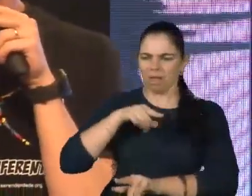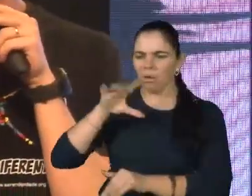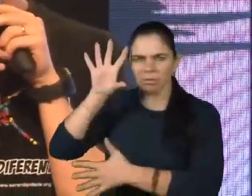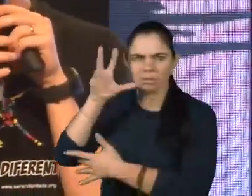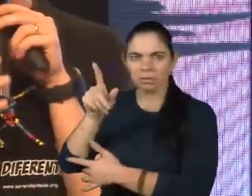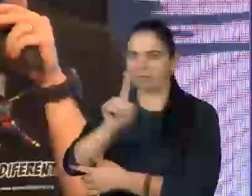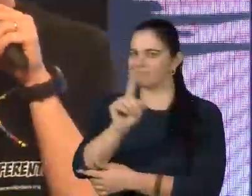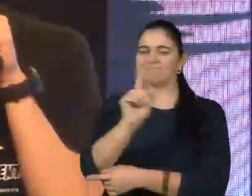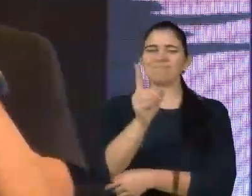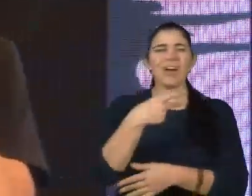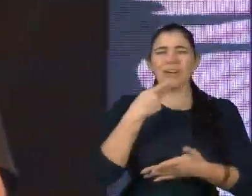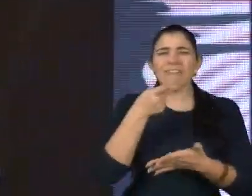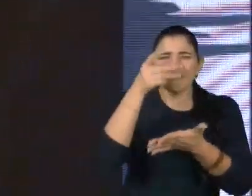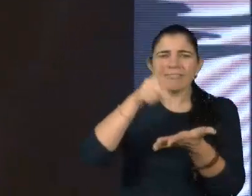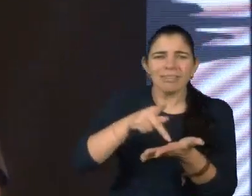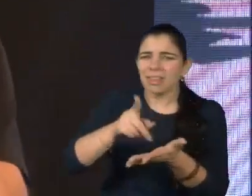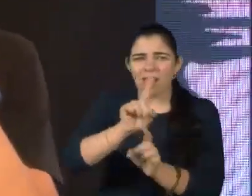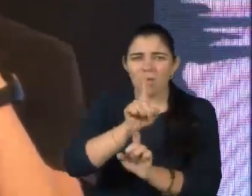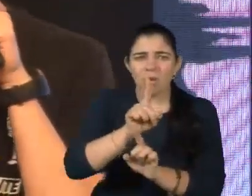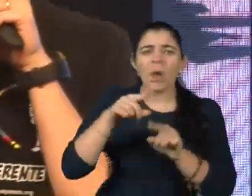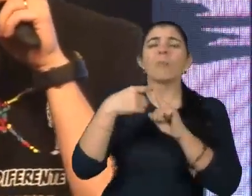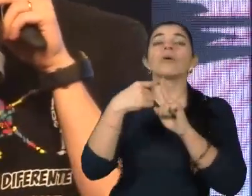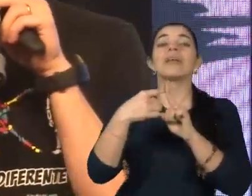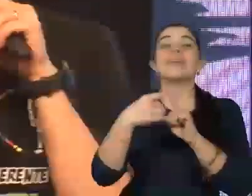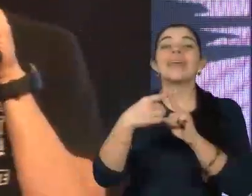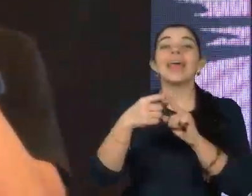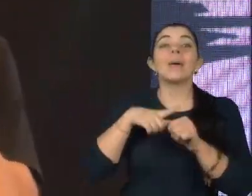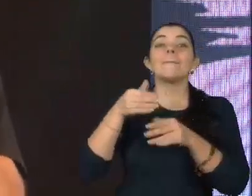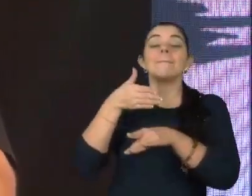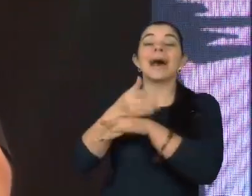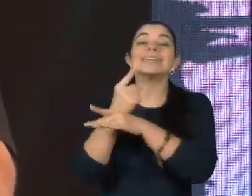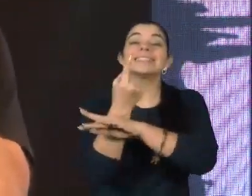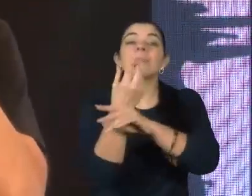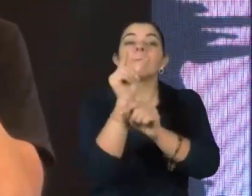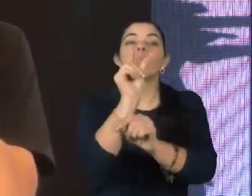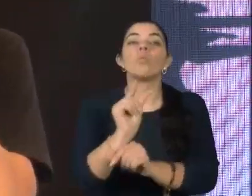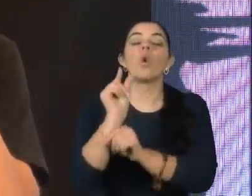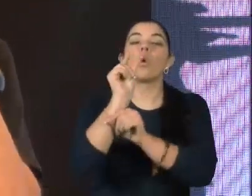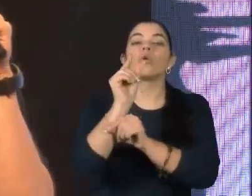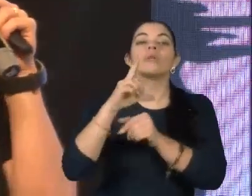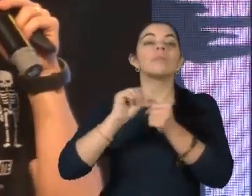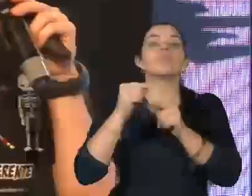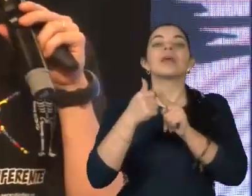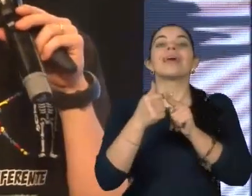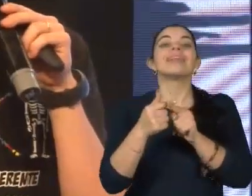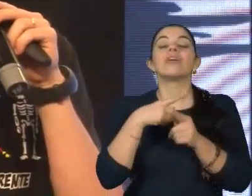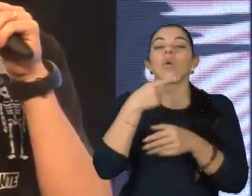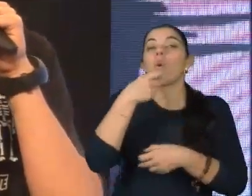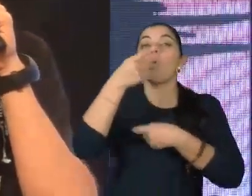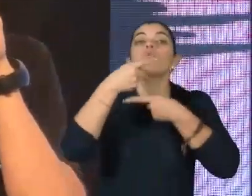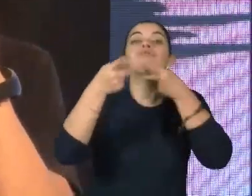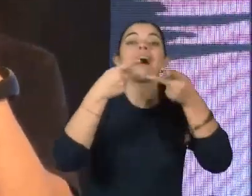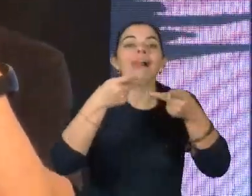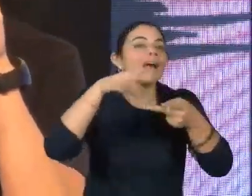Normalmente, justamente pela falta de representatividade e participação na construção das soluções, são as